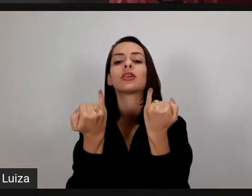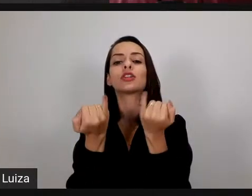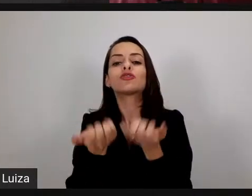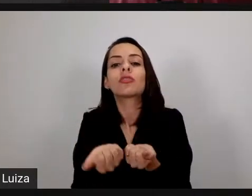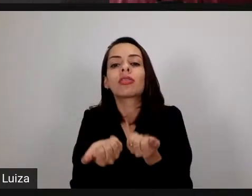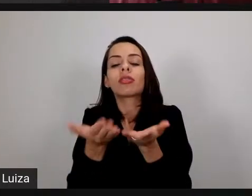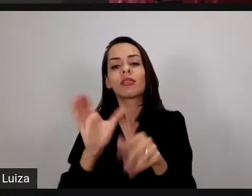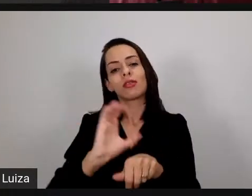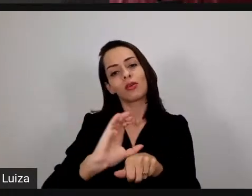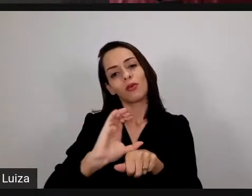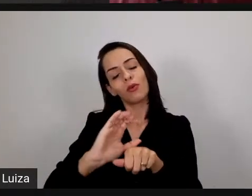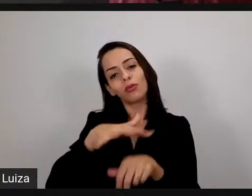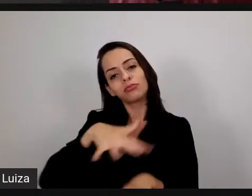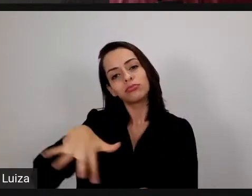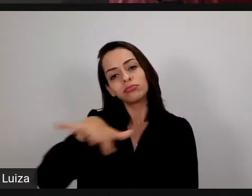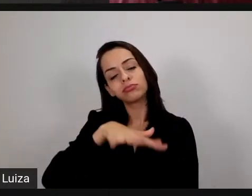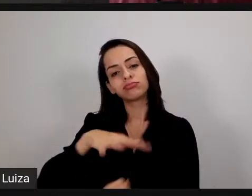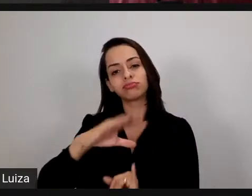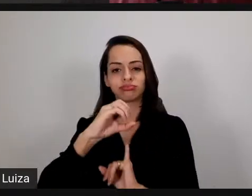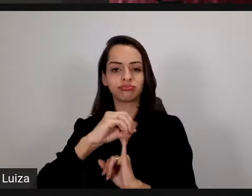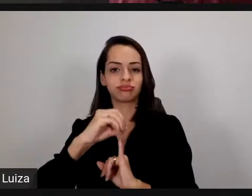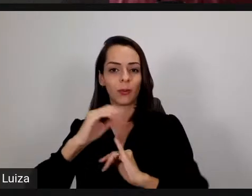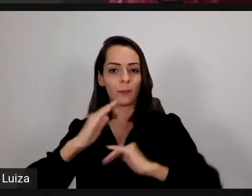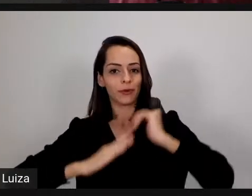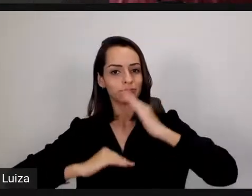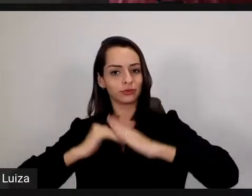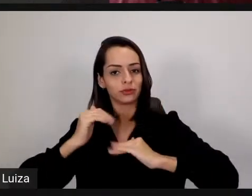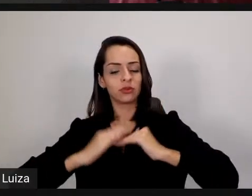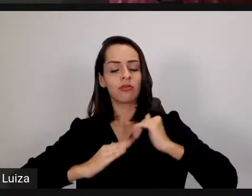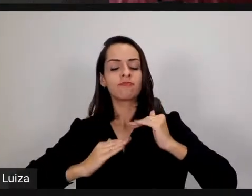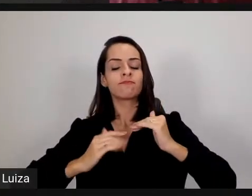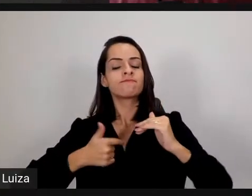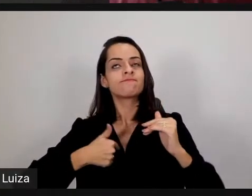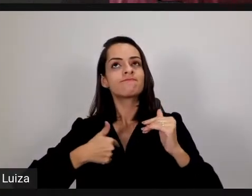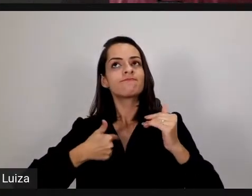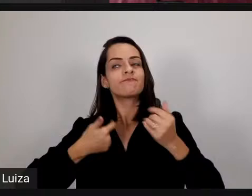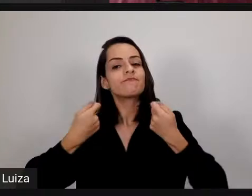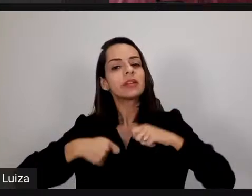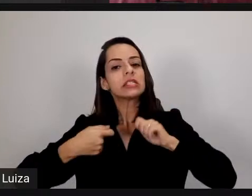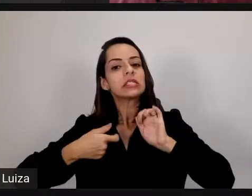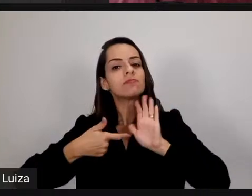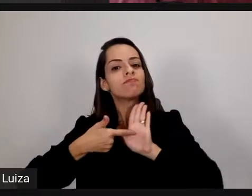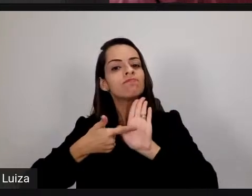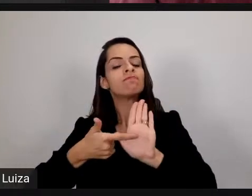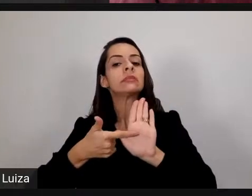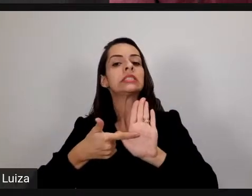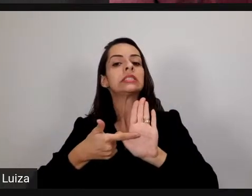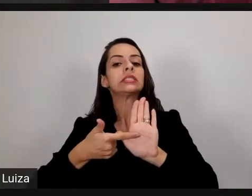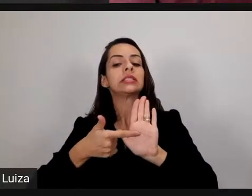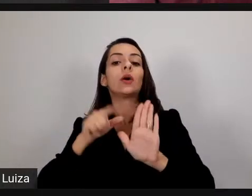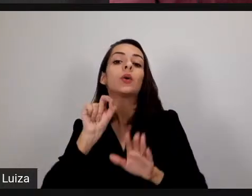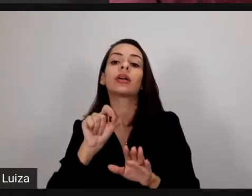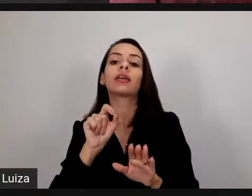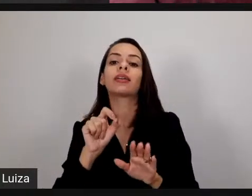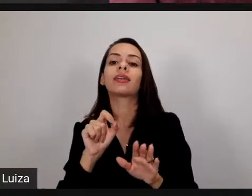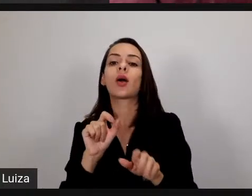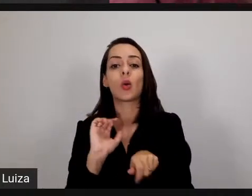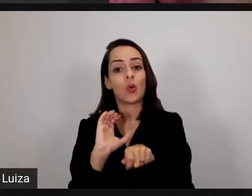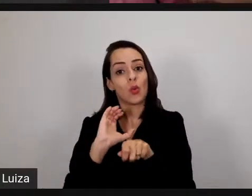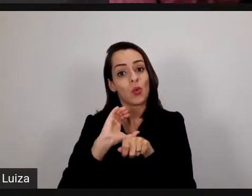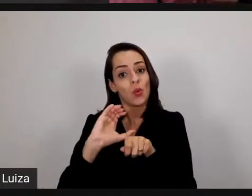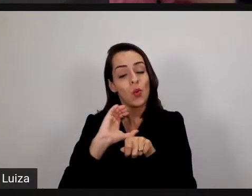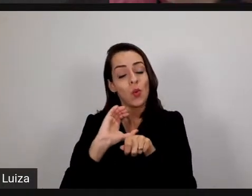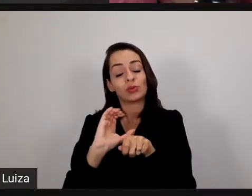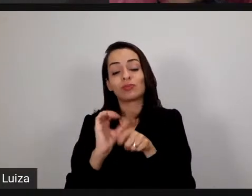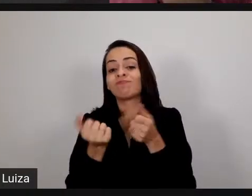IFNMG. E eu não posso deixar de ressaltar uma coisa, que esse programa, ele contribui enormemente para